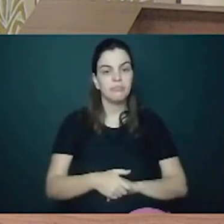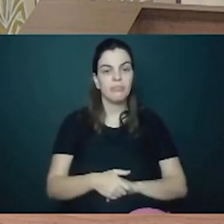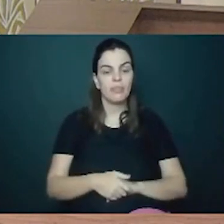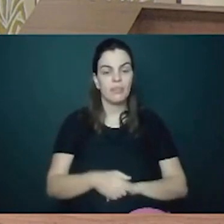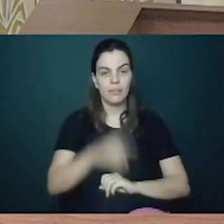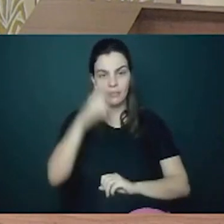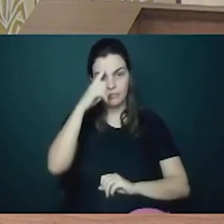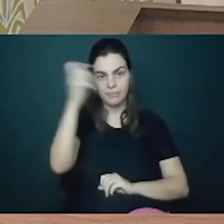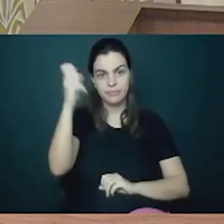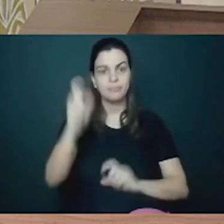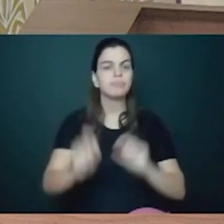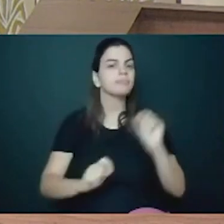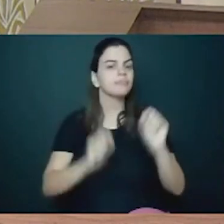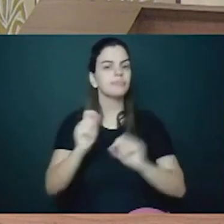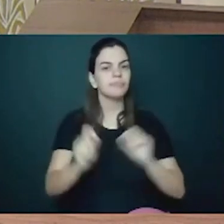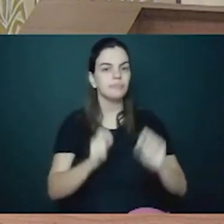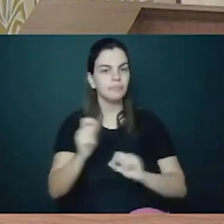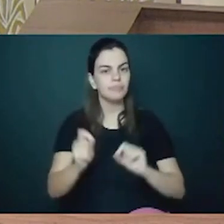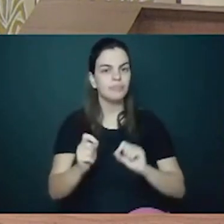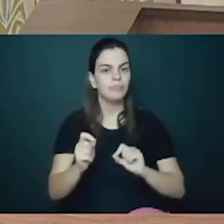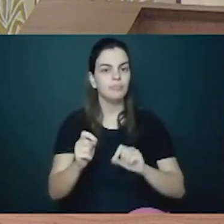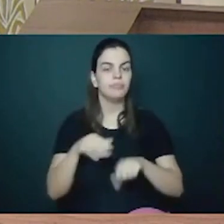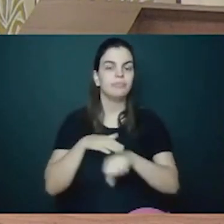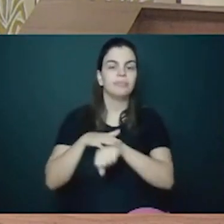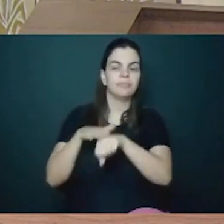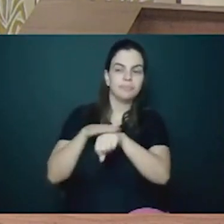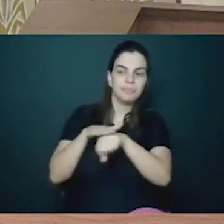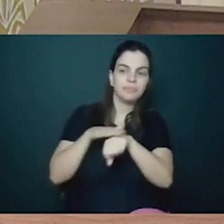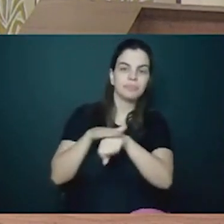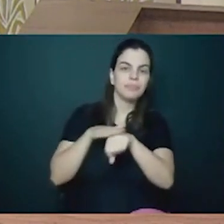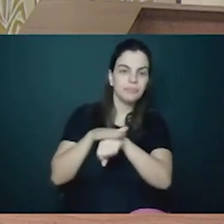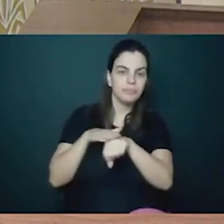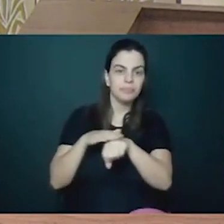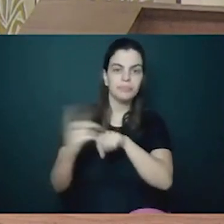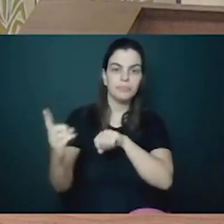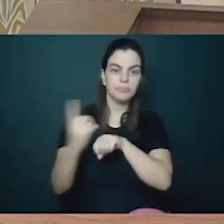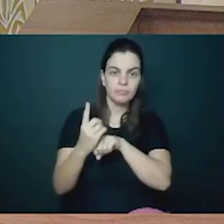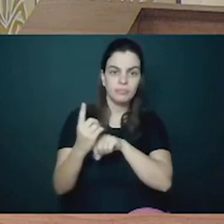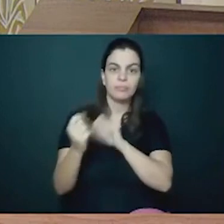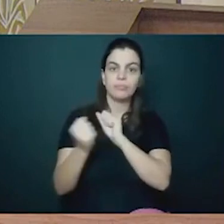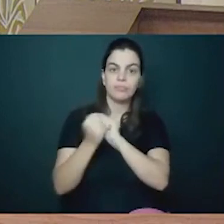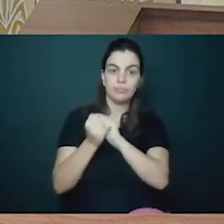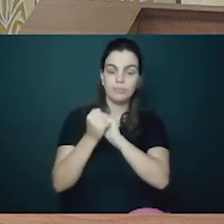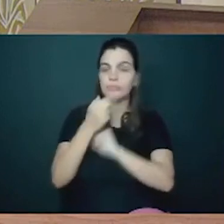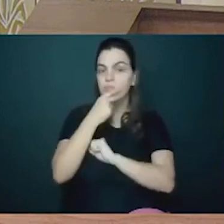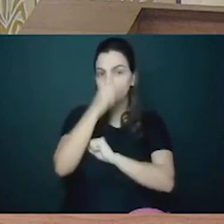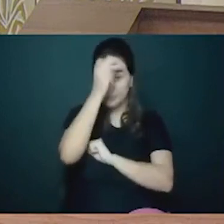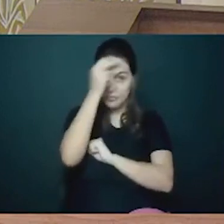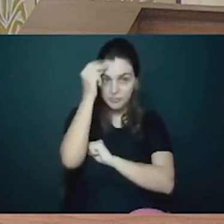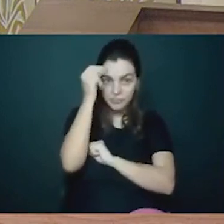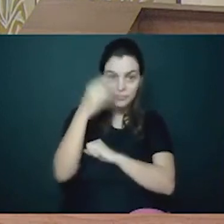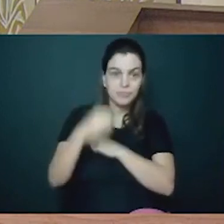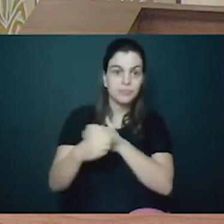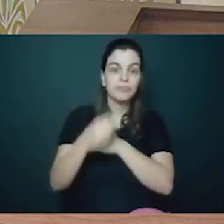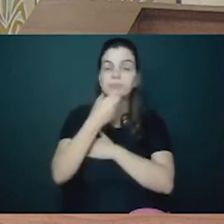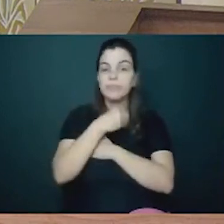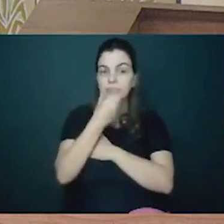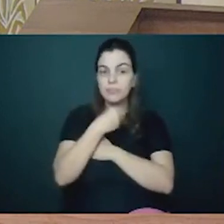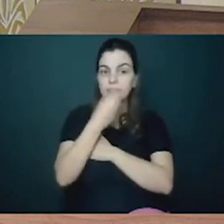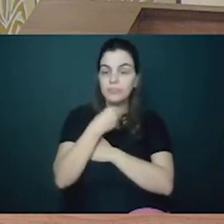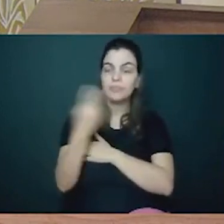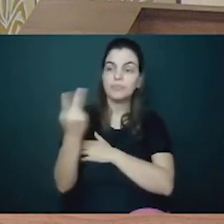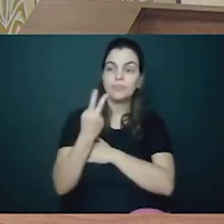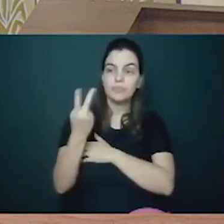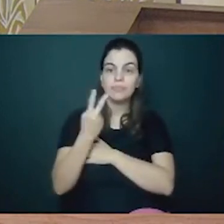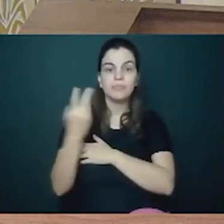uma conversa com o prefeito Rafael Greca, no início desse ano, quando estivemos juntos no parque acompanhando